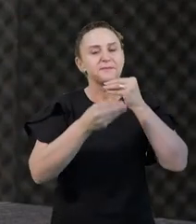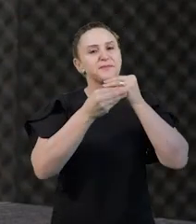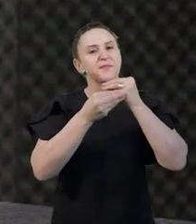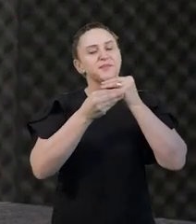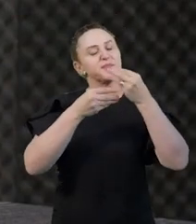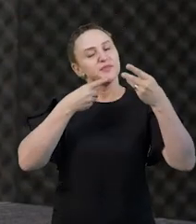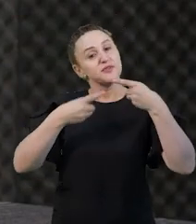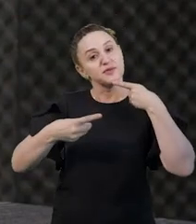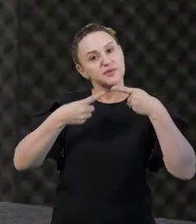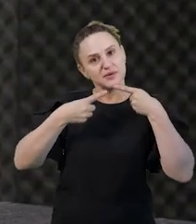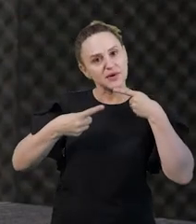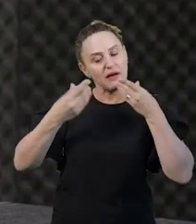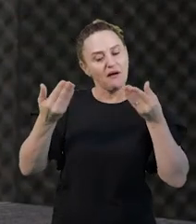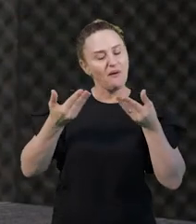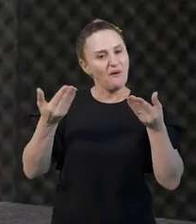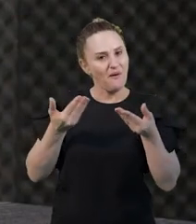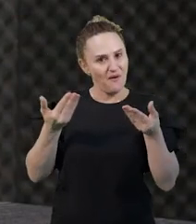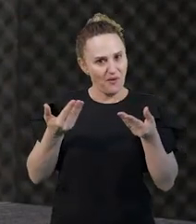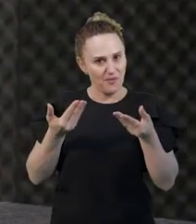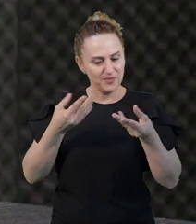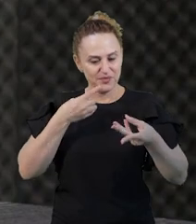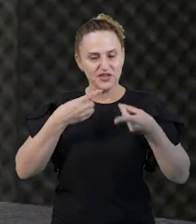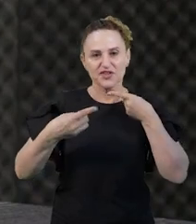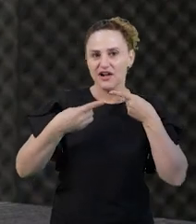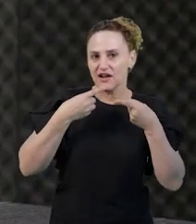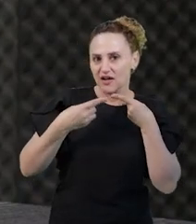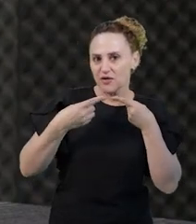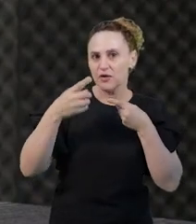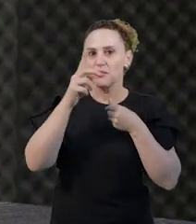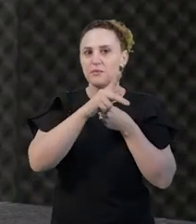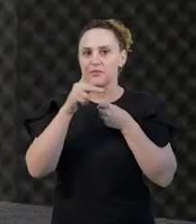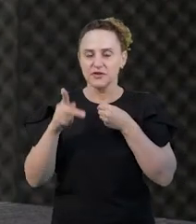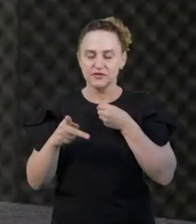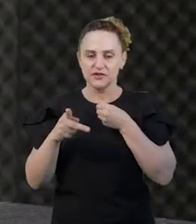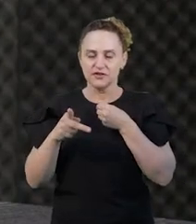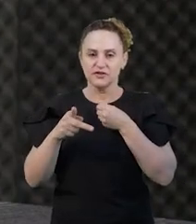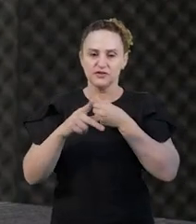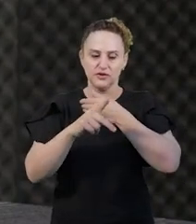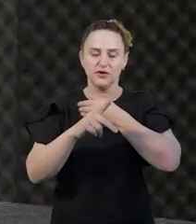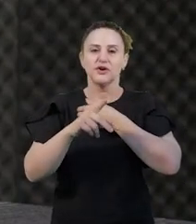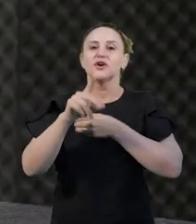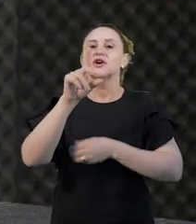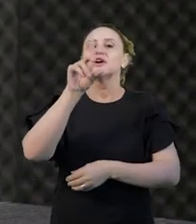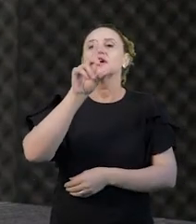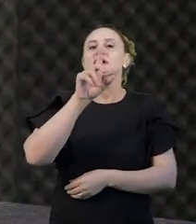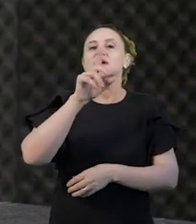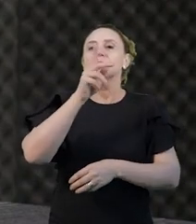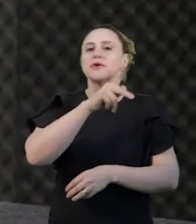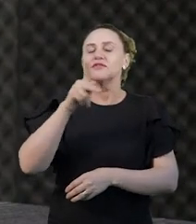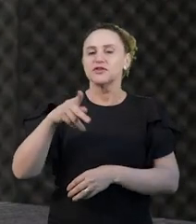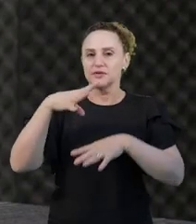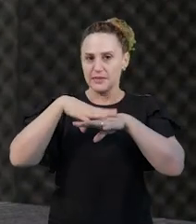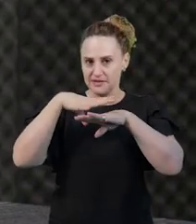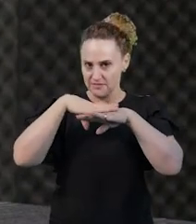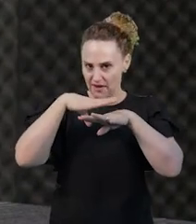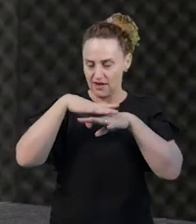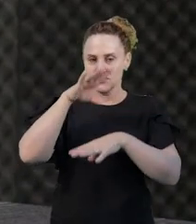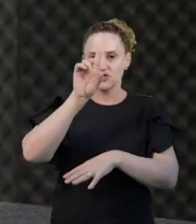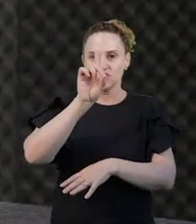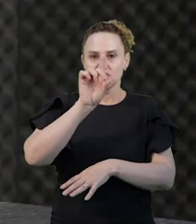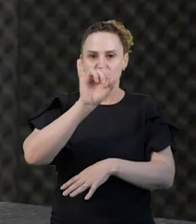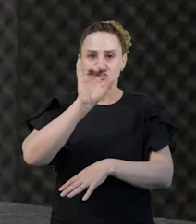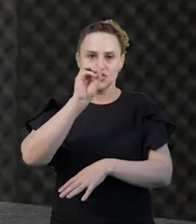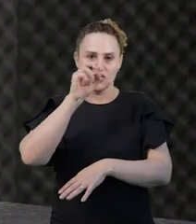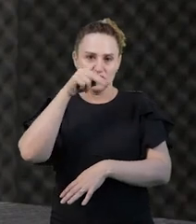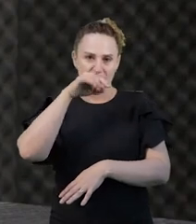hoje faremos um diálogo com o professor Dionísio Buraki, um educador matemático que tem se dedicado a uma